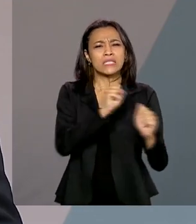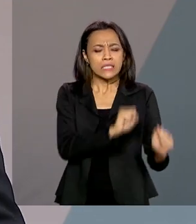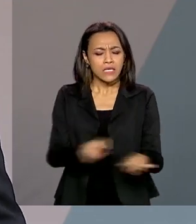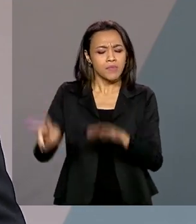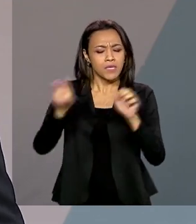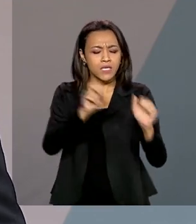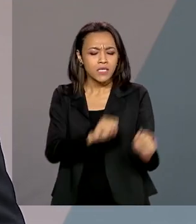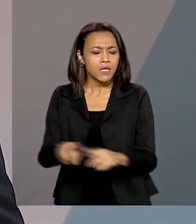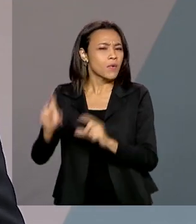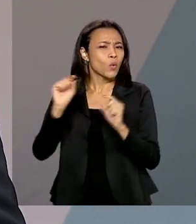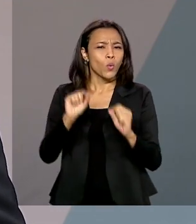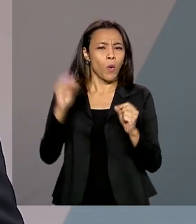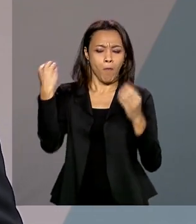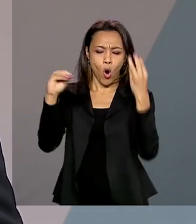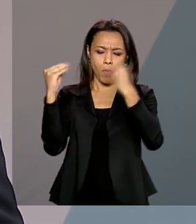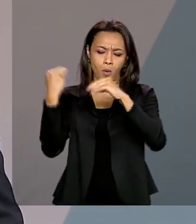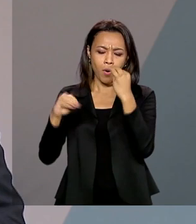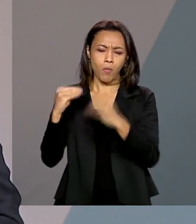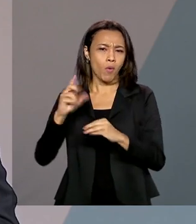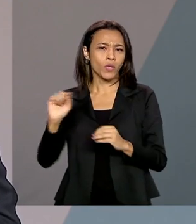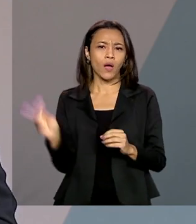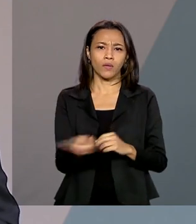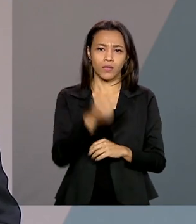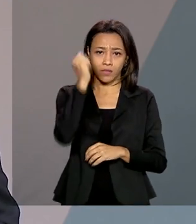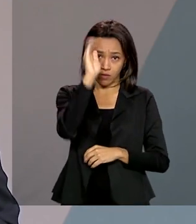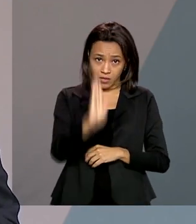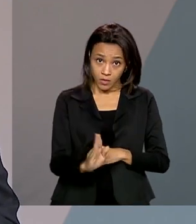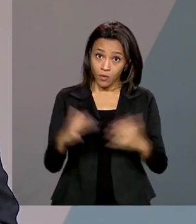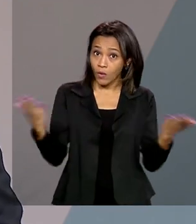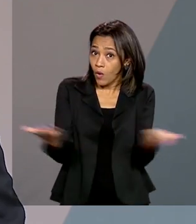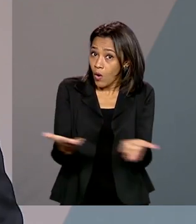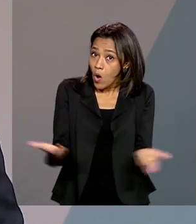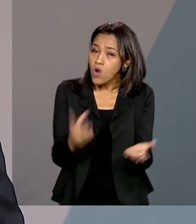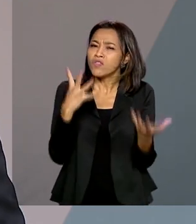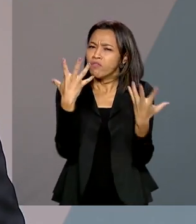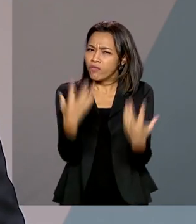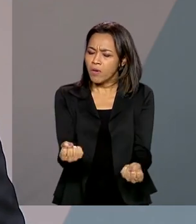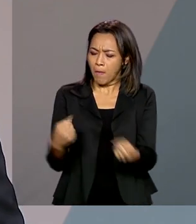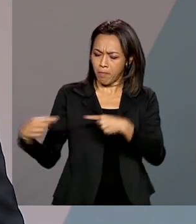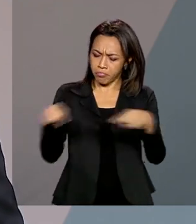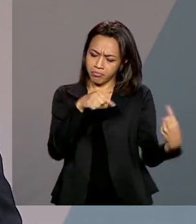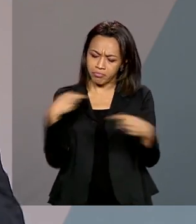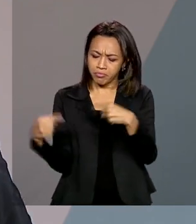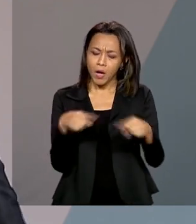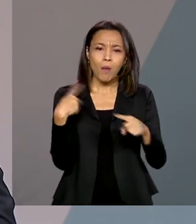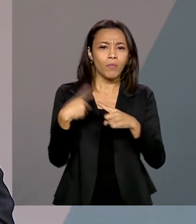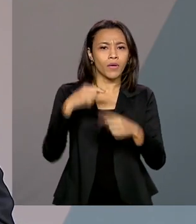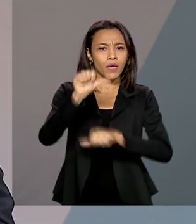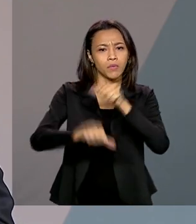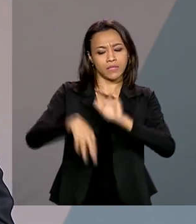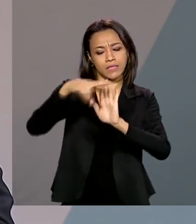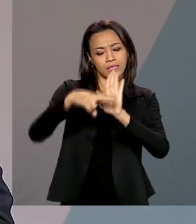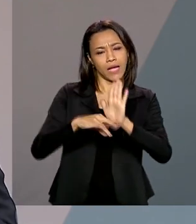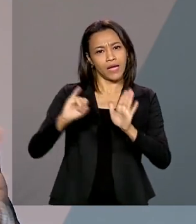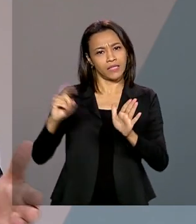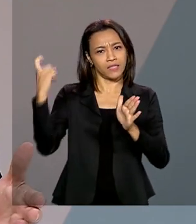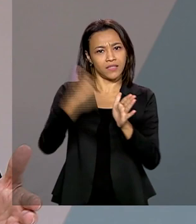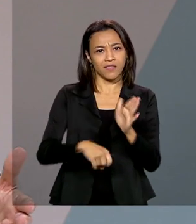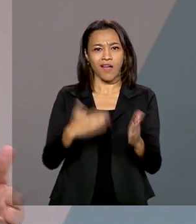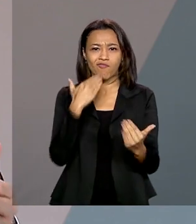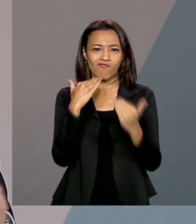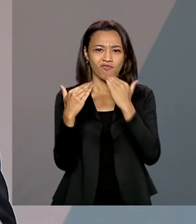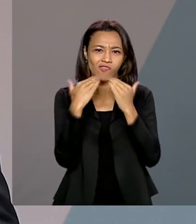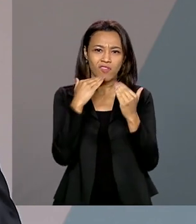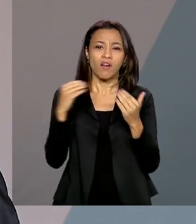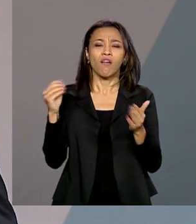vocês os rumos desta reforma no país. No programa de hoje vamos discutir por que a reforma tributária é necessária e como ela